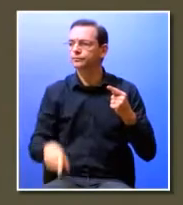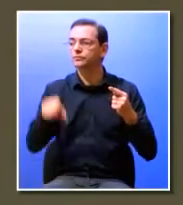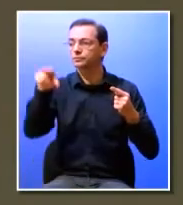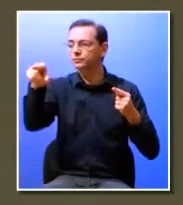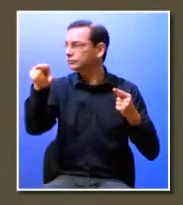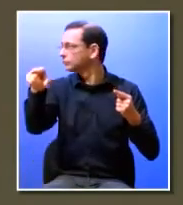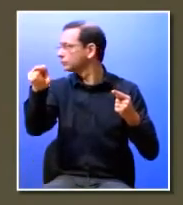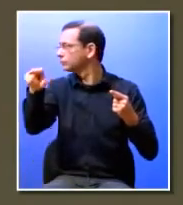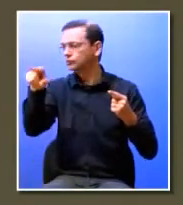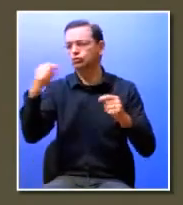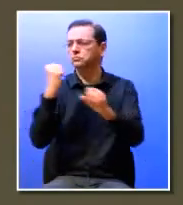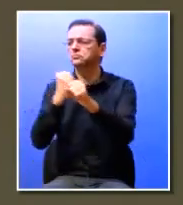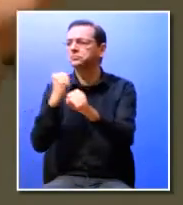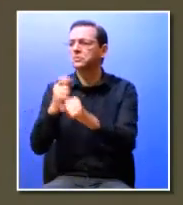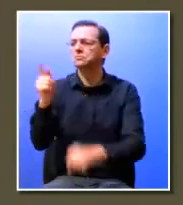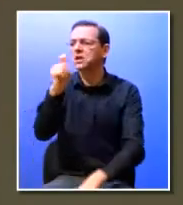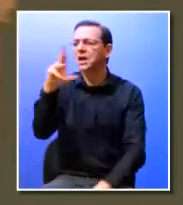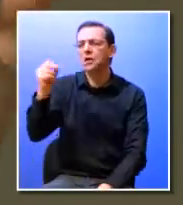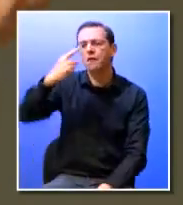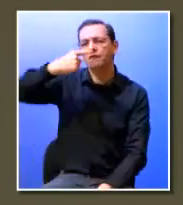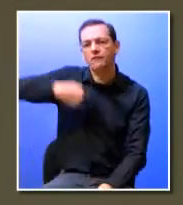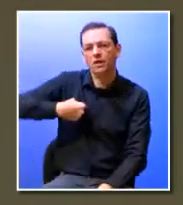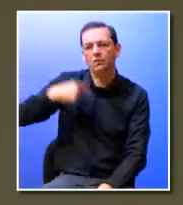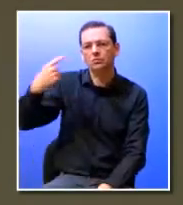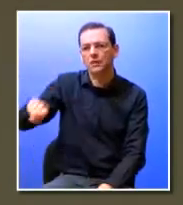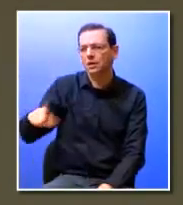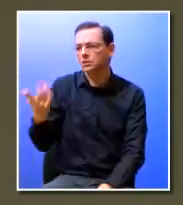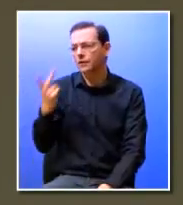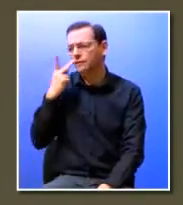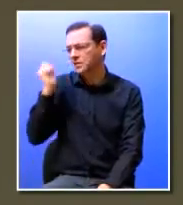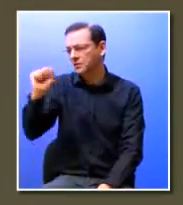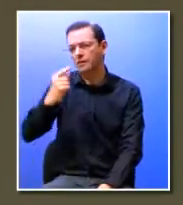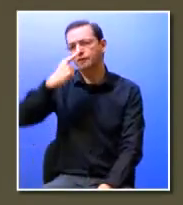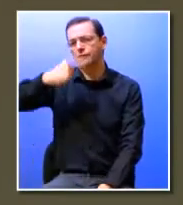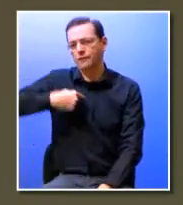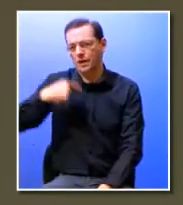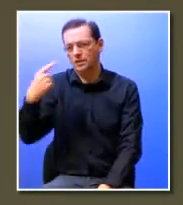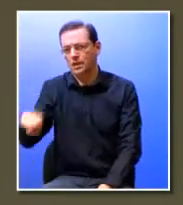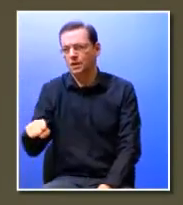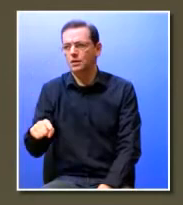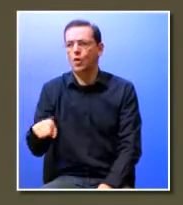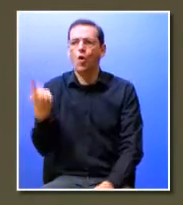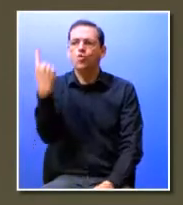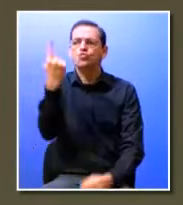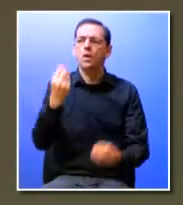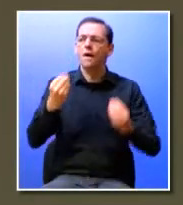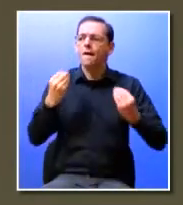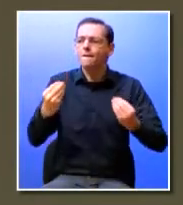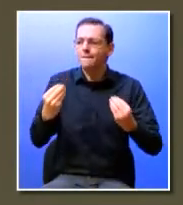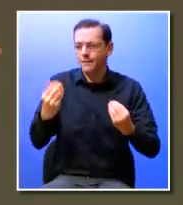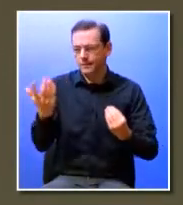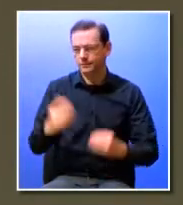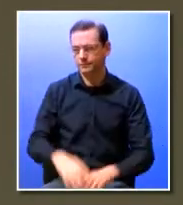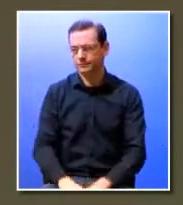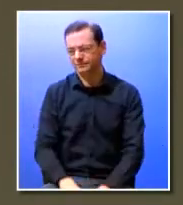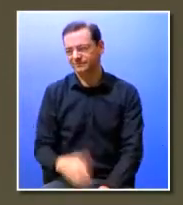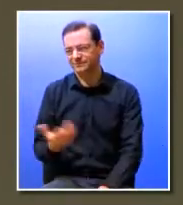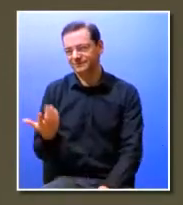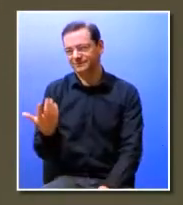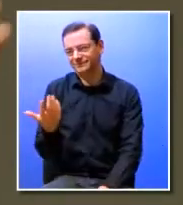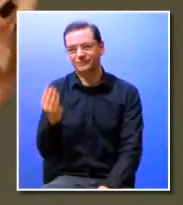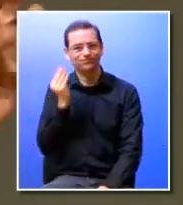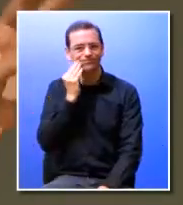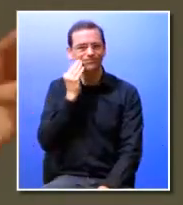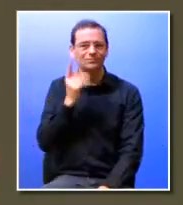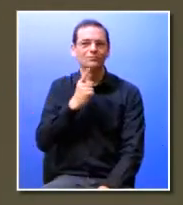cometeste no teu local de trabalho ou na tua folada ou numa experiência da vida ou conta-me um grande sucesso e na verdade eu sei que isto tipicamente